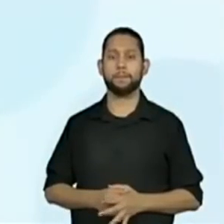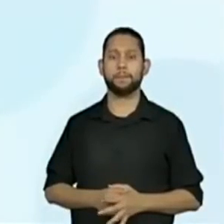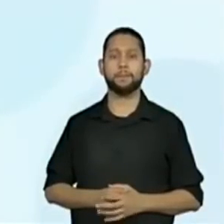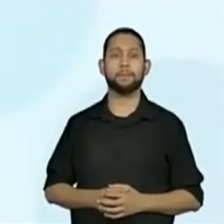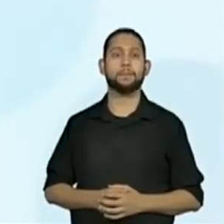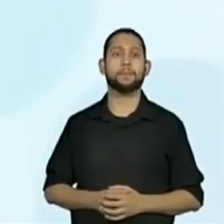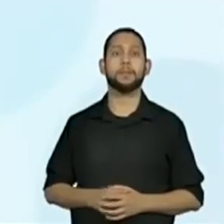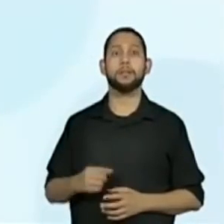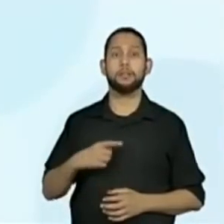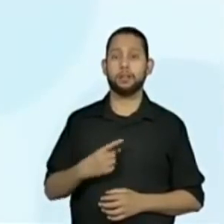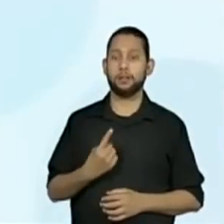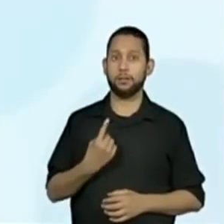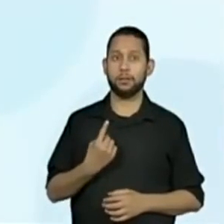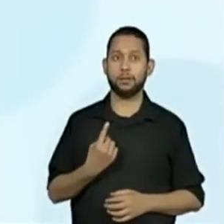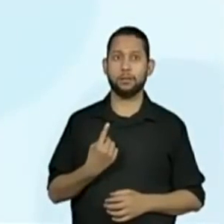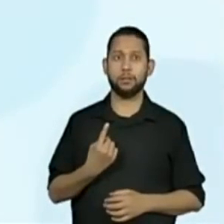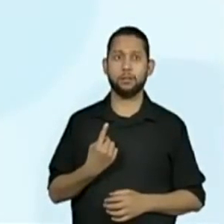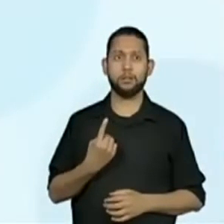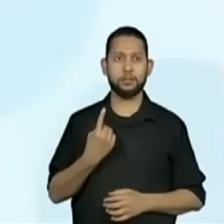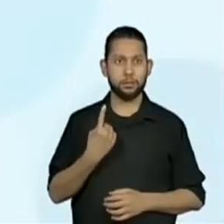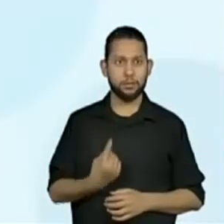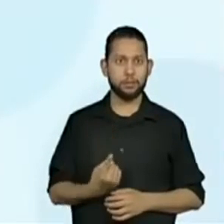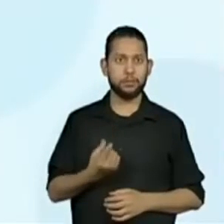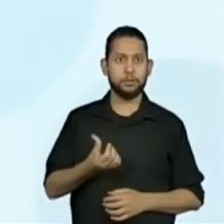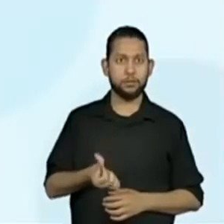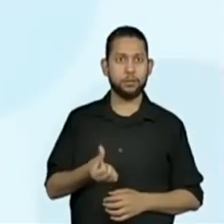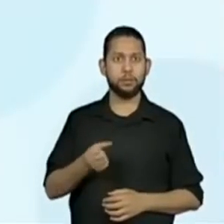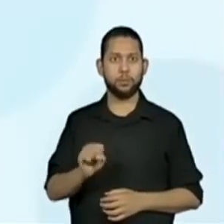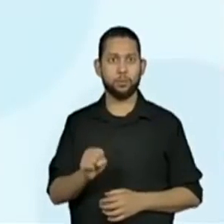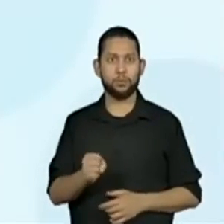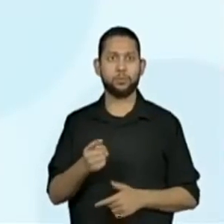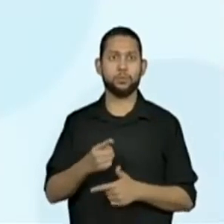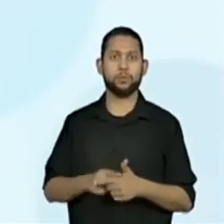Temos o 68 dividido por 7.